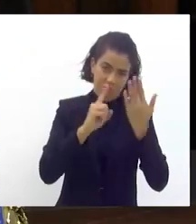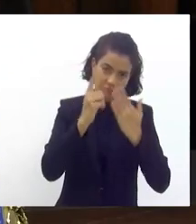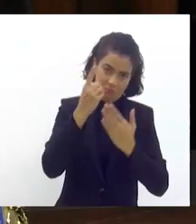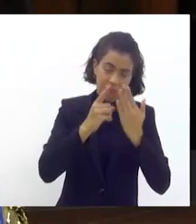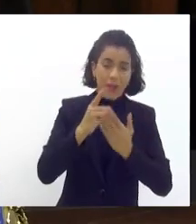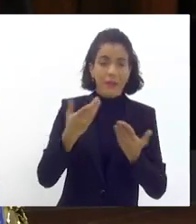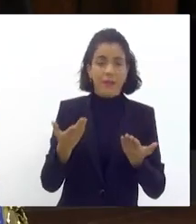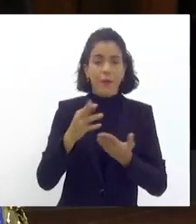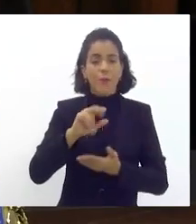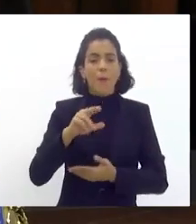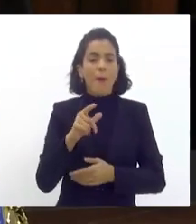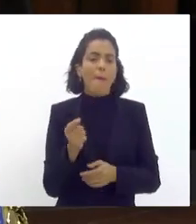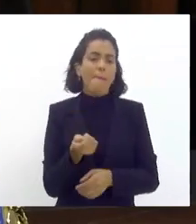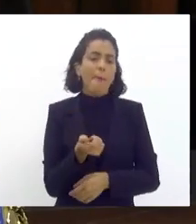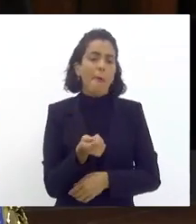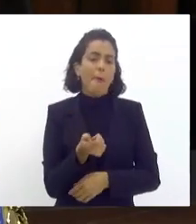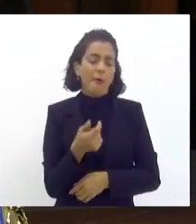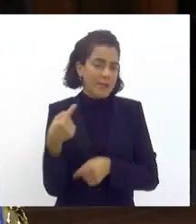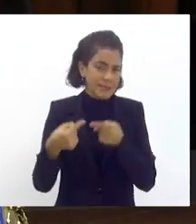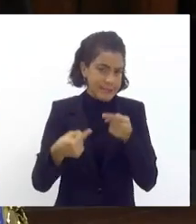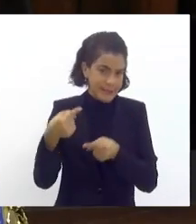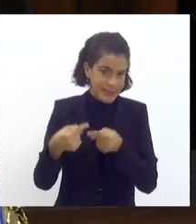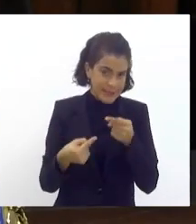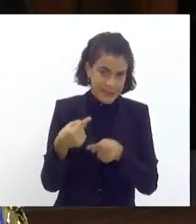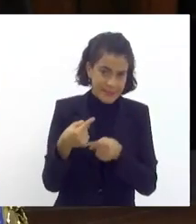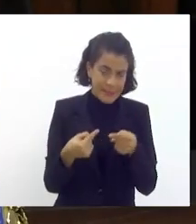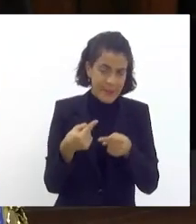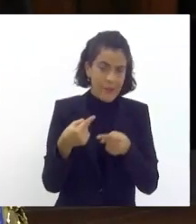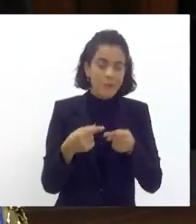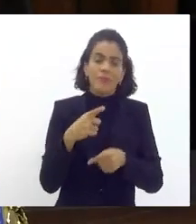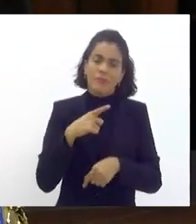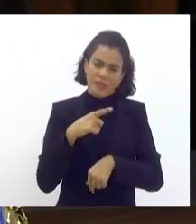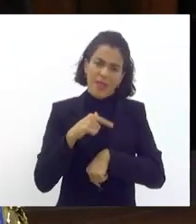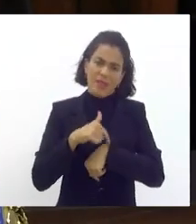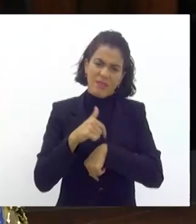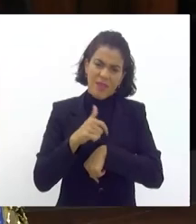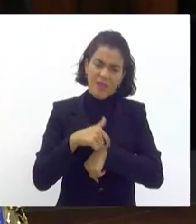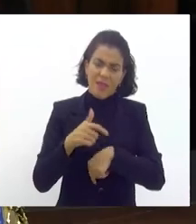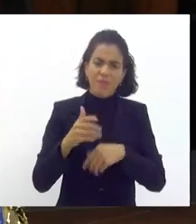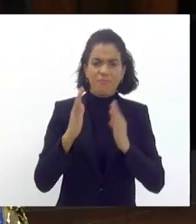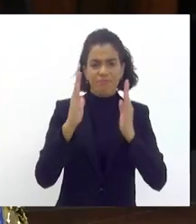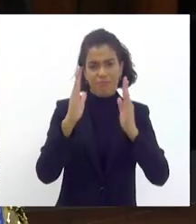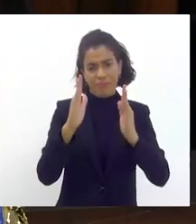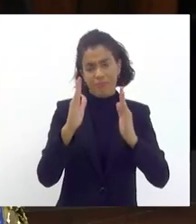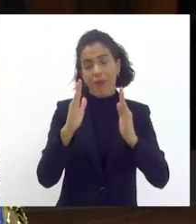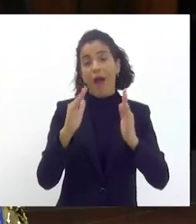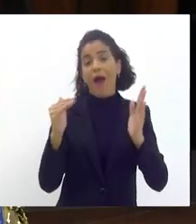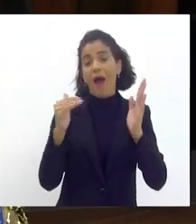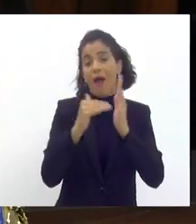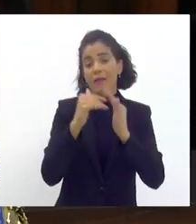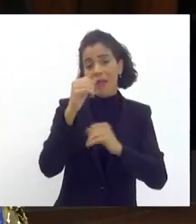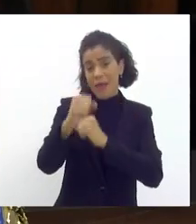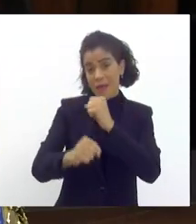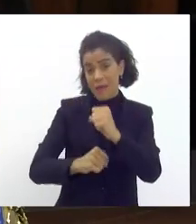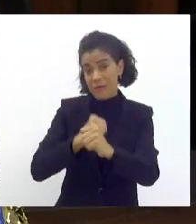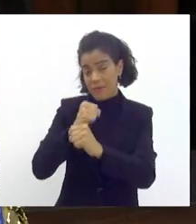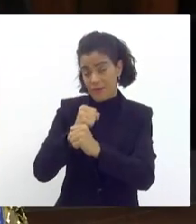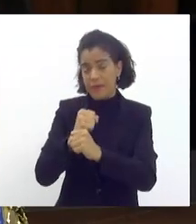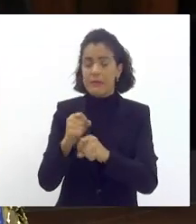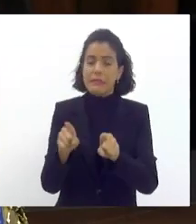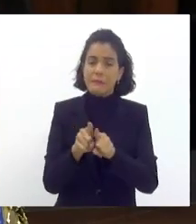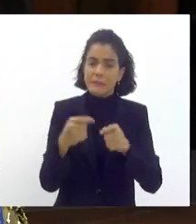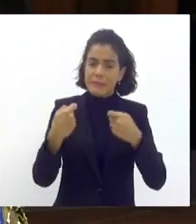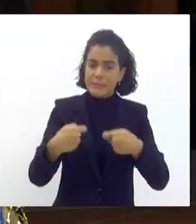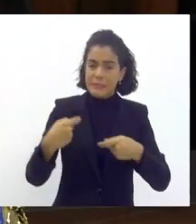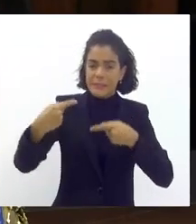é pequena essa discussão nós temos tempo para o próximo carnaval a gente precisa discutir não